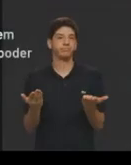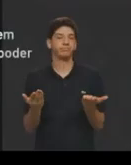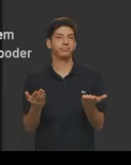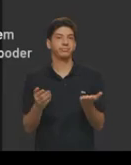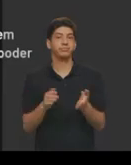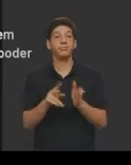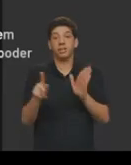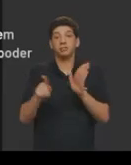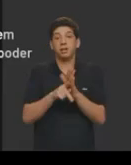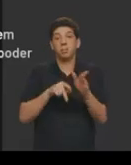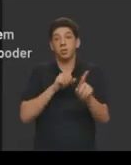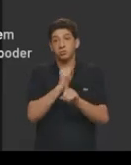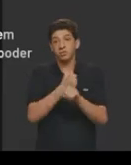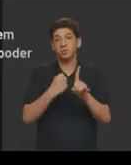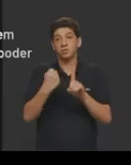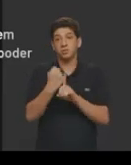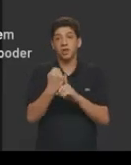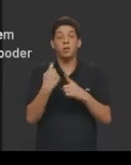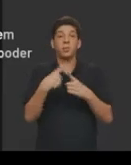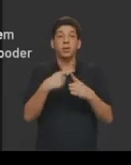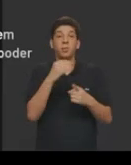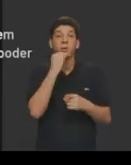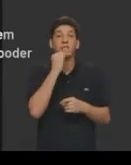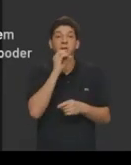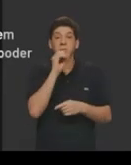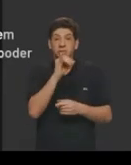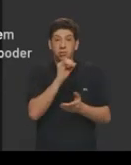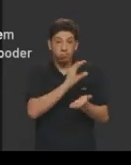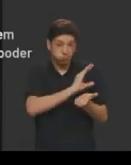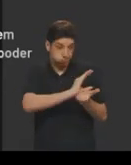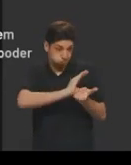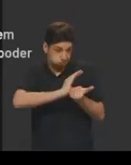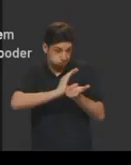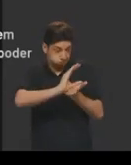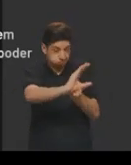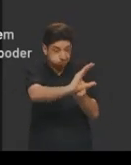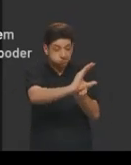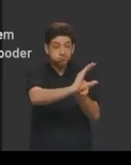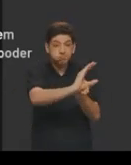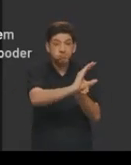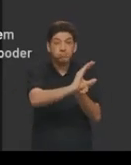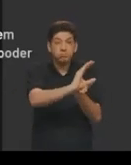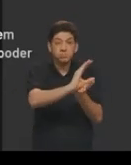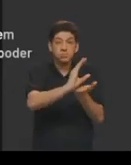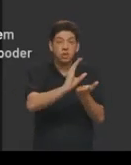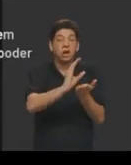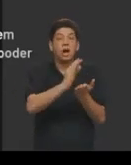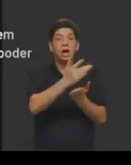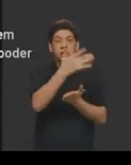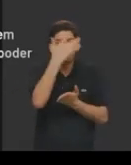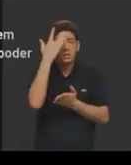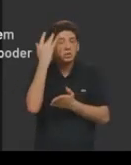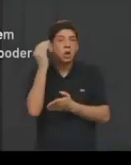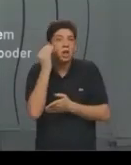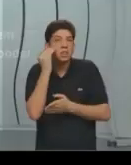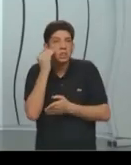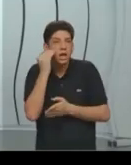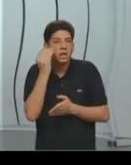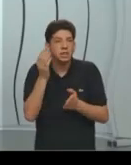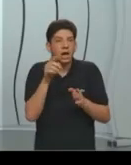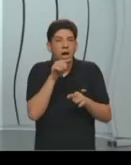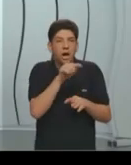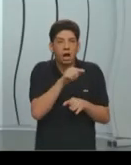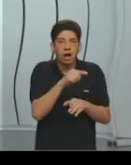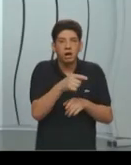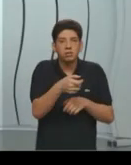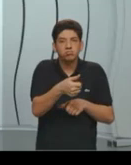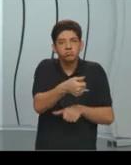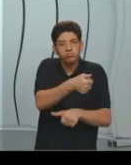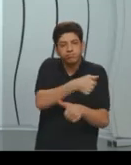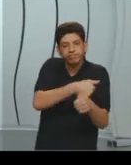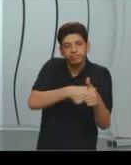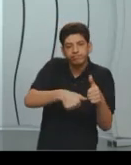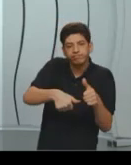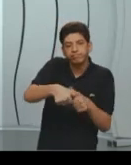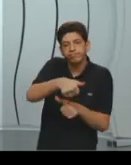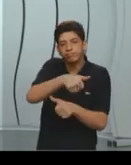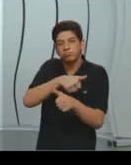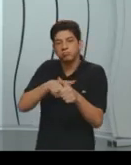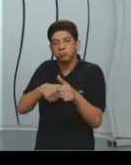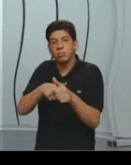porque quando você concentra muita riqueza, as pessoas começam a tentar transformar esse capital econômico em capital